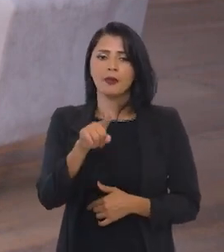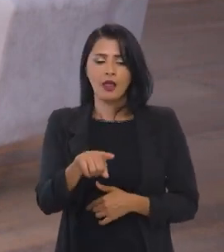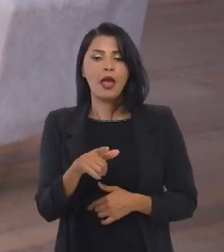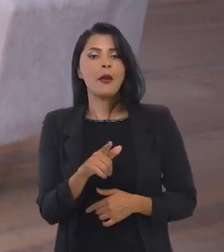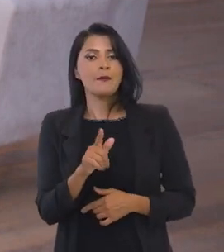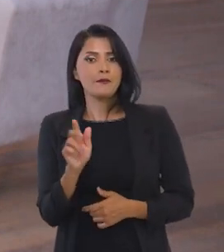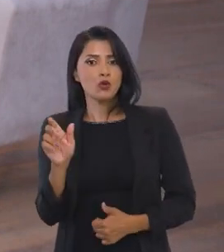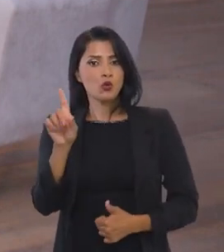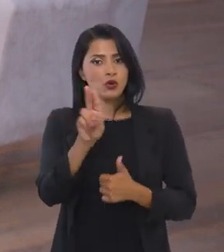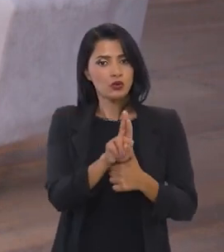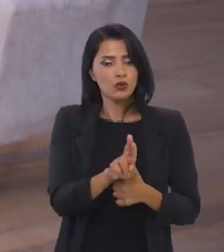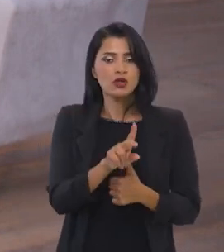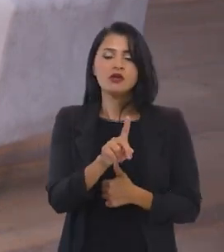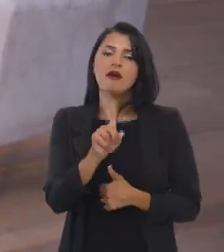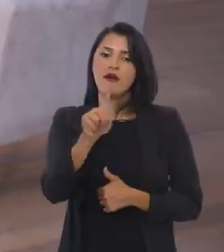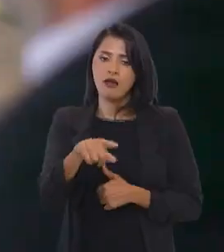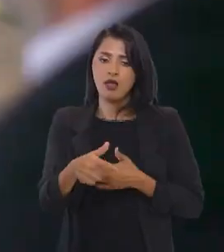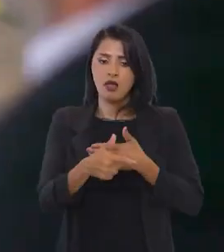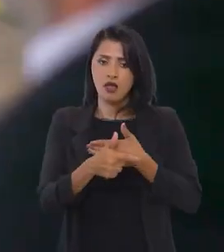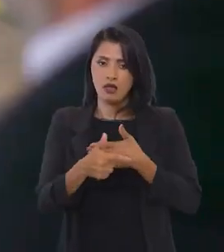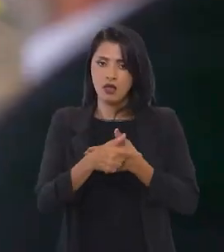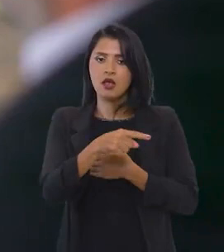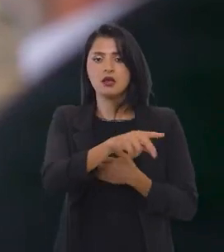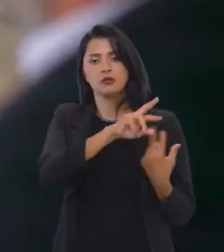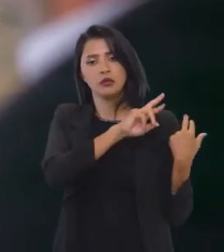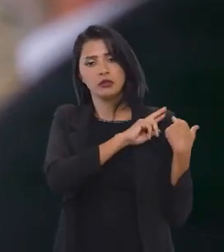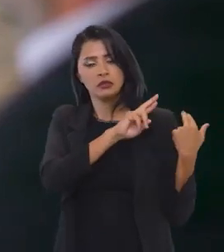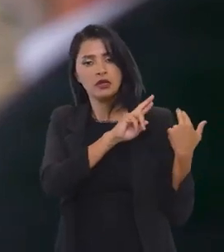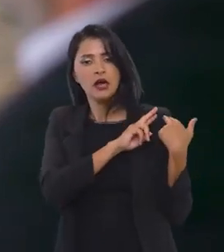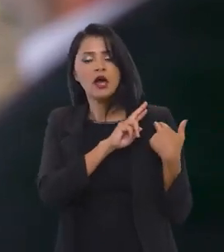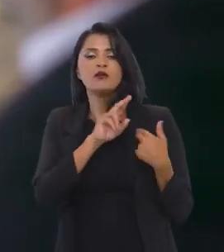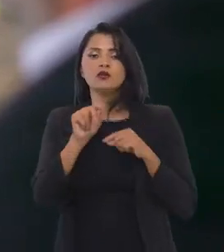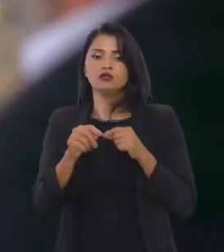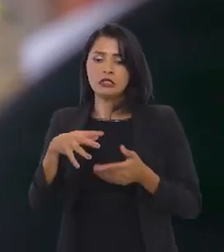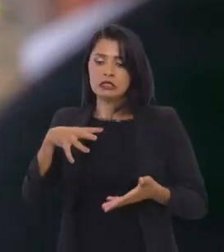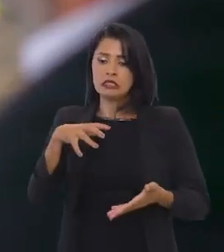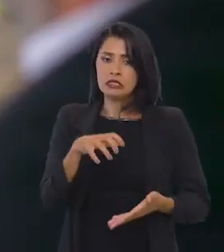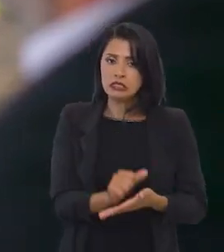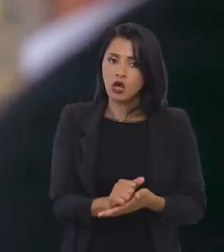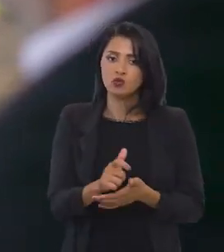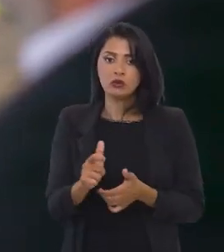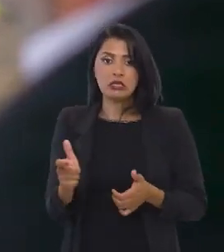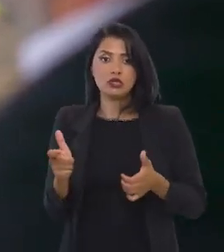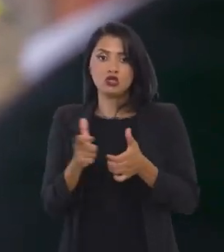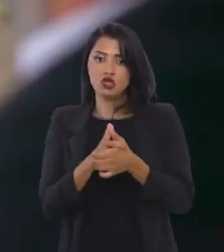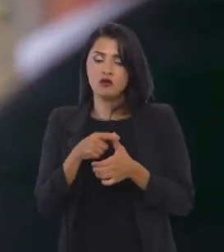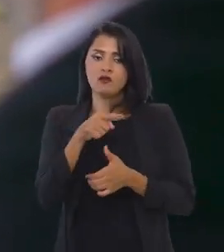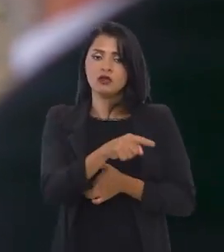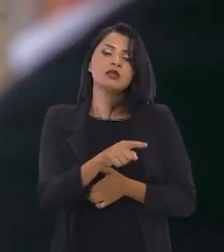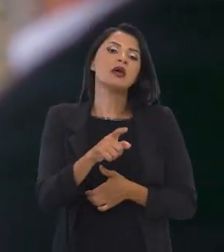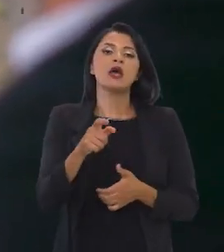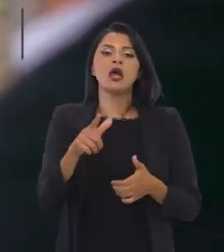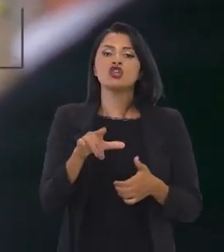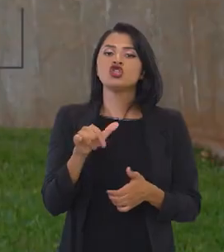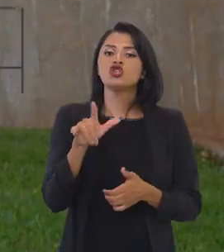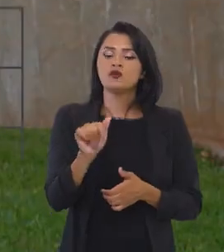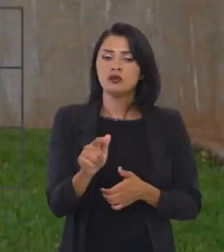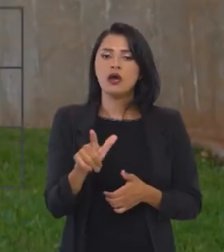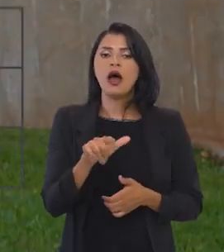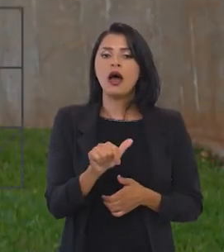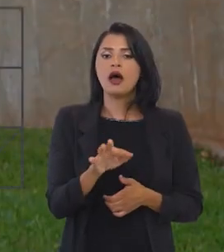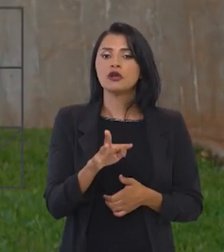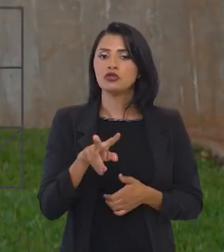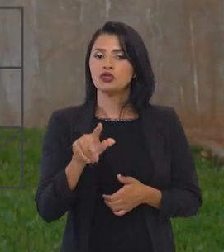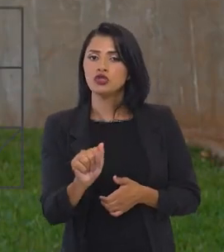Procuradoria Geral da Fazenda Nacional é o órgão responsável pela inscrição dos débitos na dívida ativa da União. A dívida ativa da União